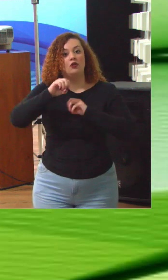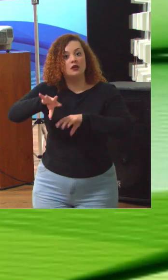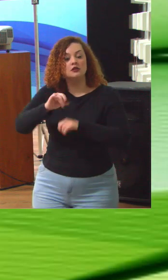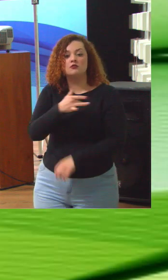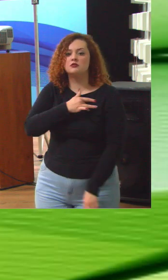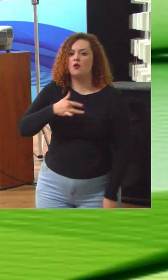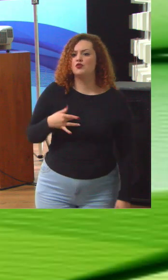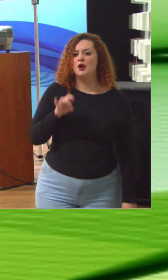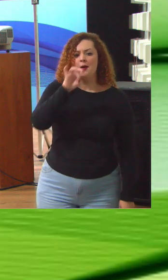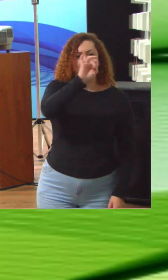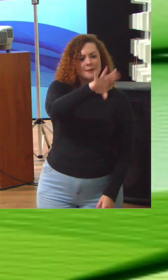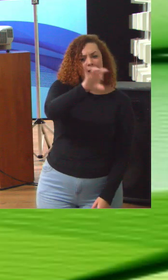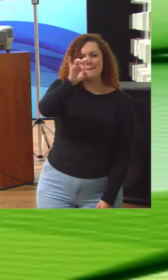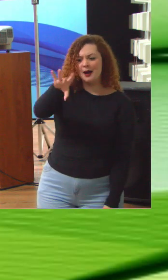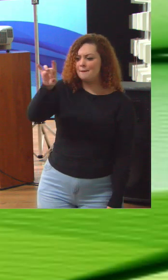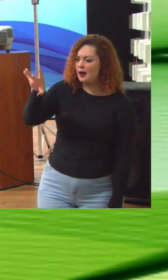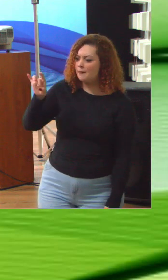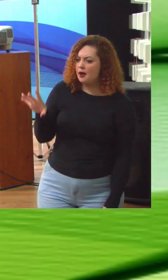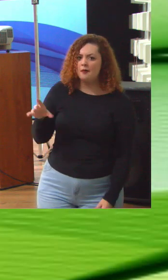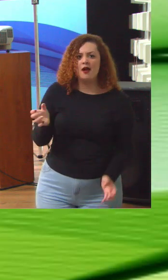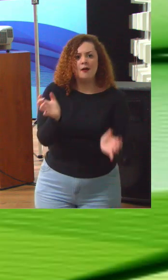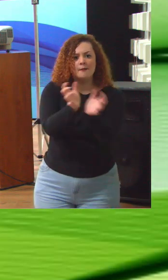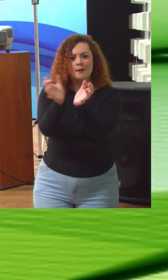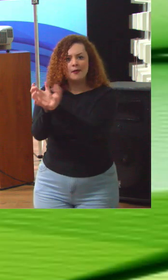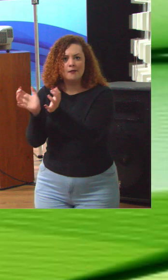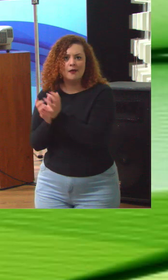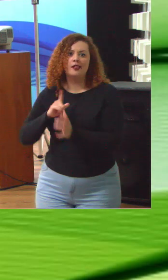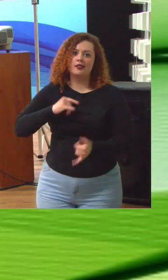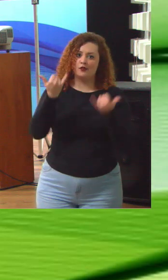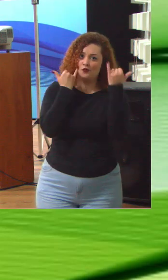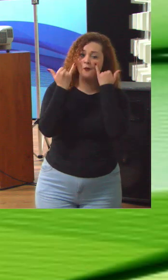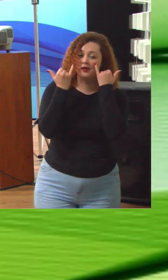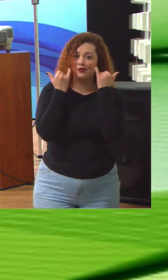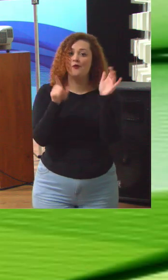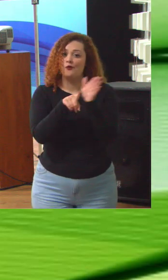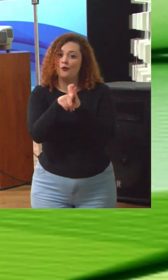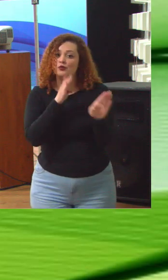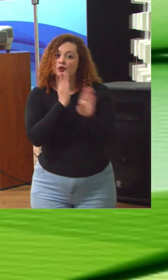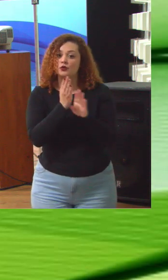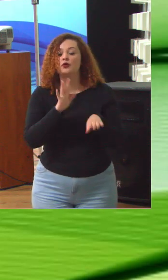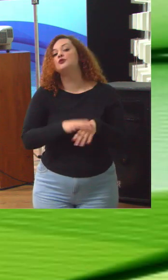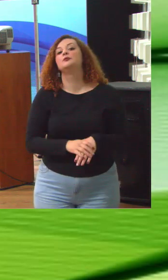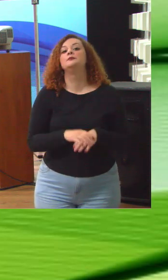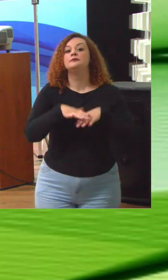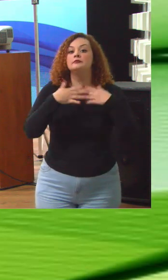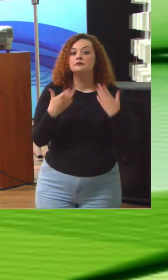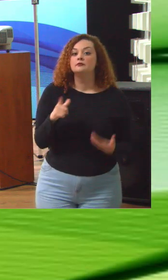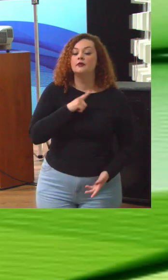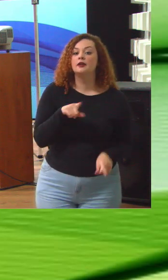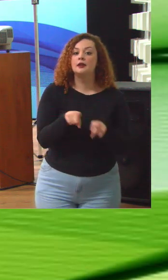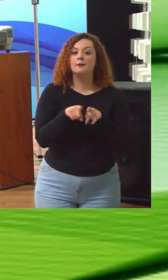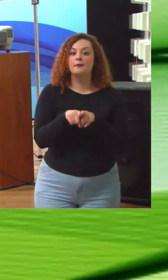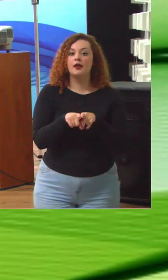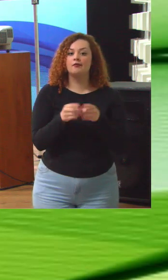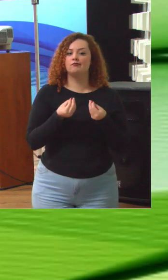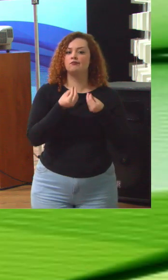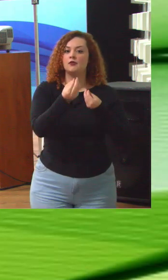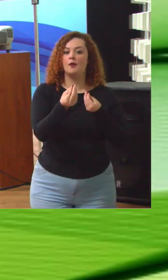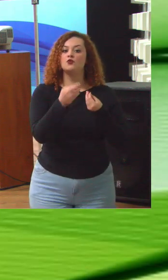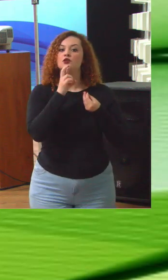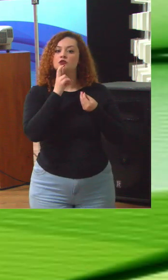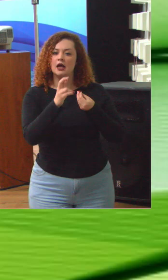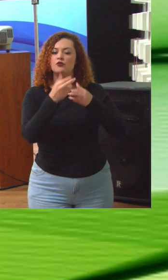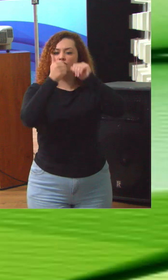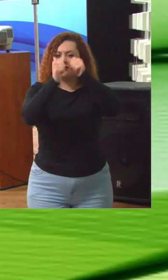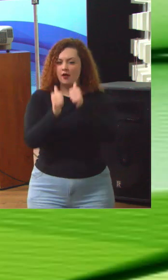saúde, cada um deles recebe um conjunto de informações como diagnóstico. Além disso, nós também encaminhamos esses resultados de